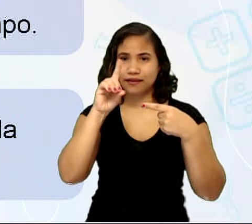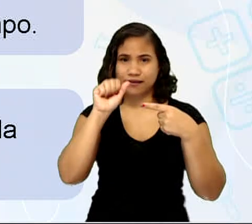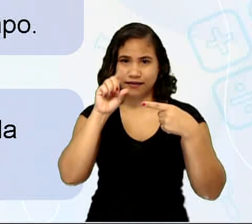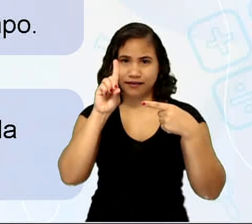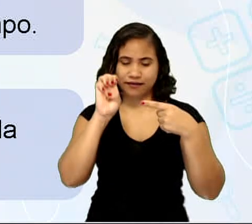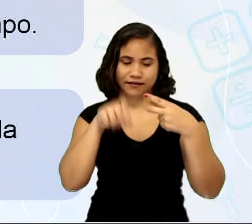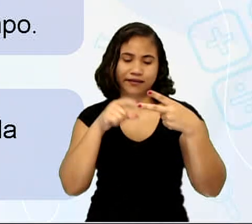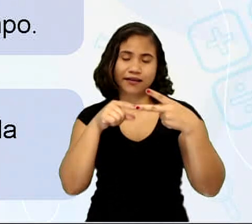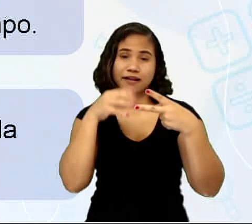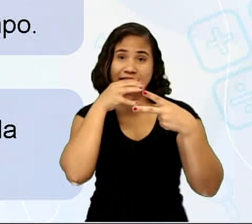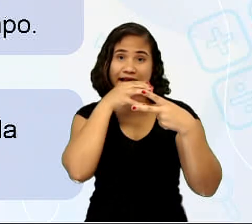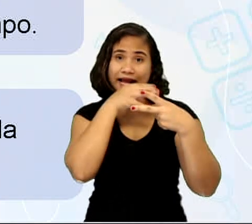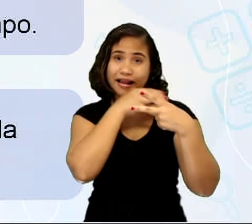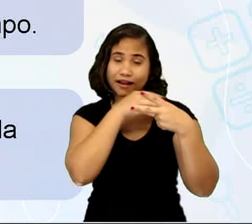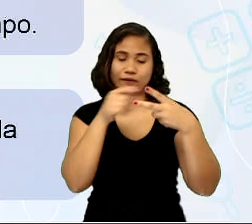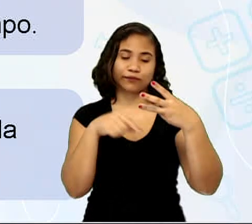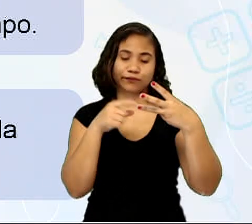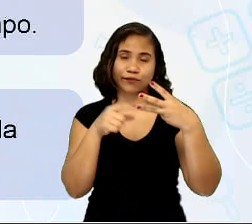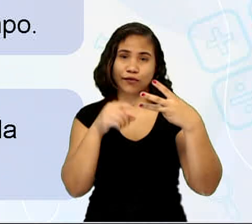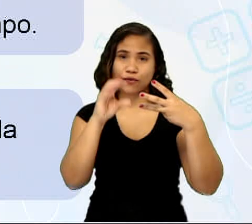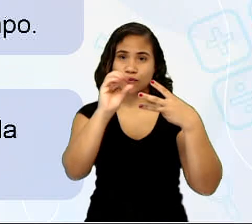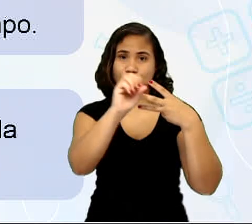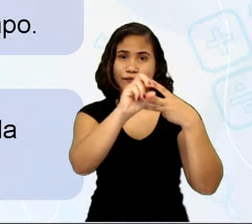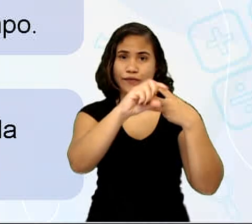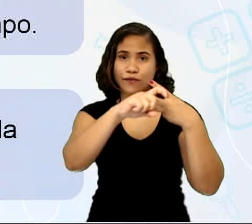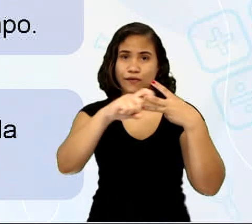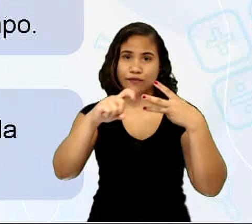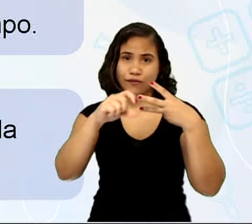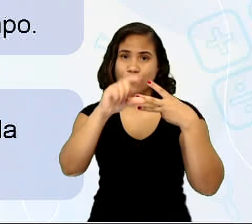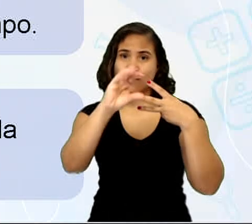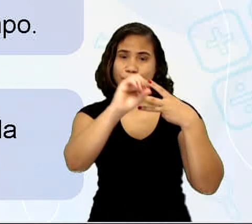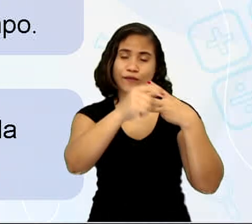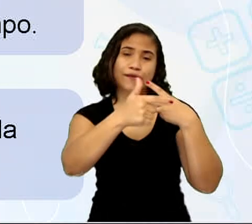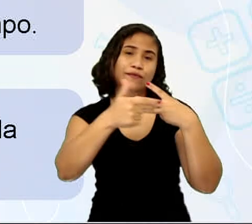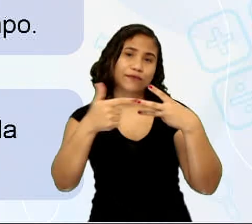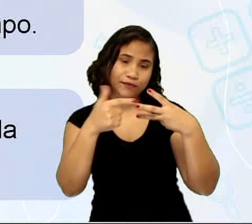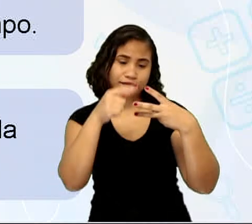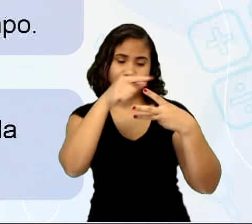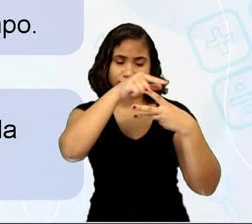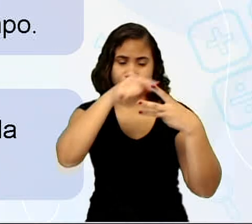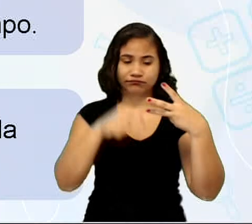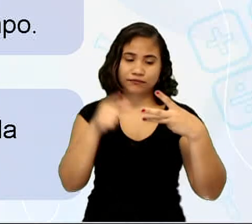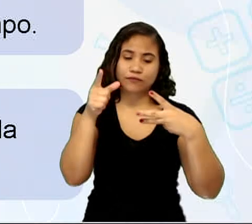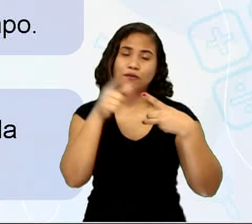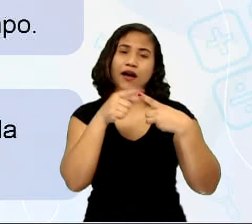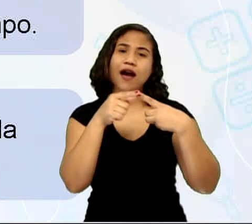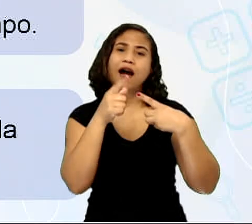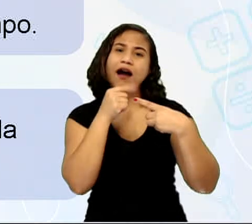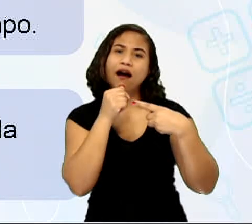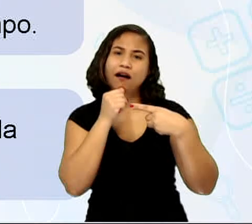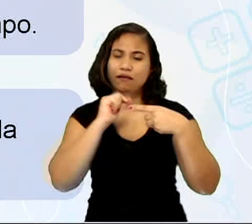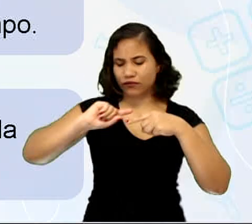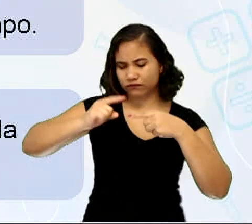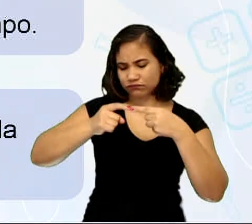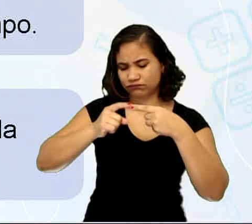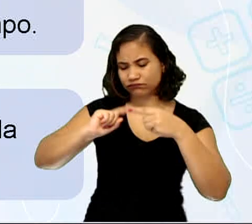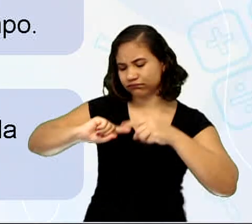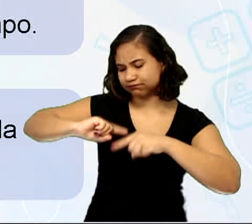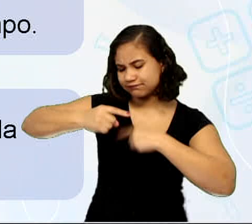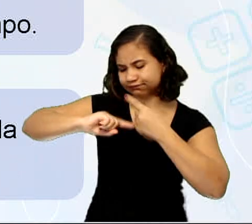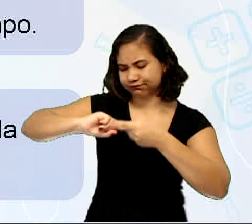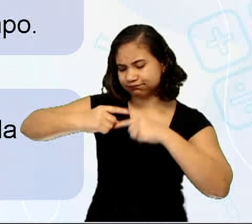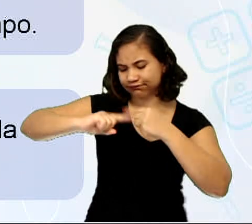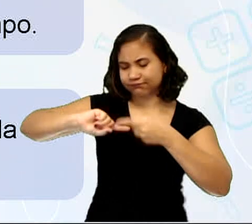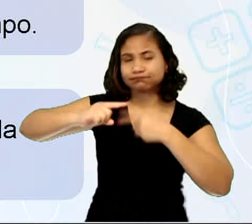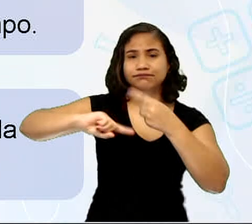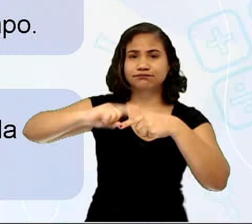o calor e o oxigênio. A umidade garante a proliferação dos